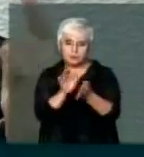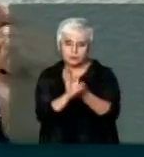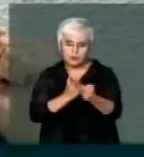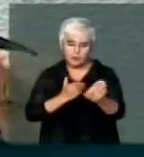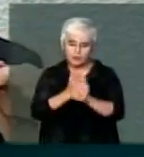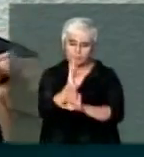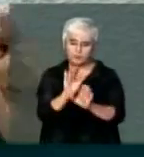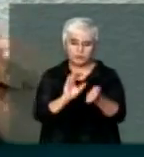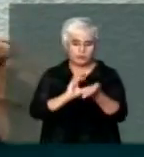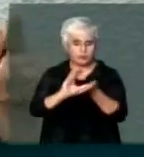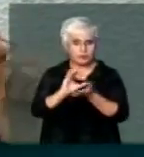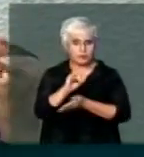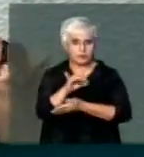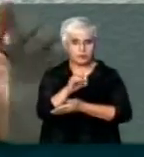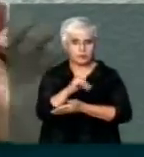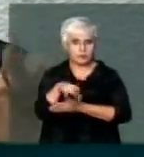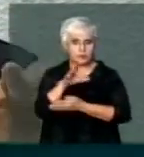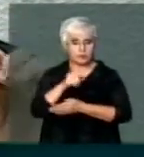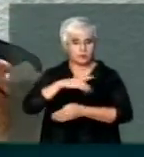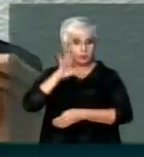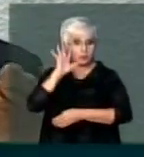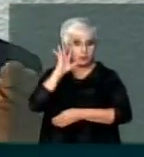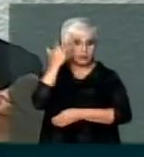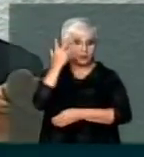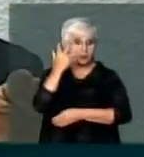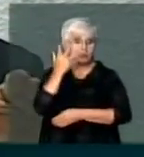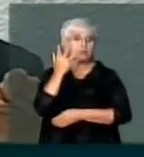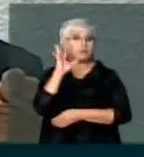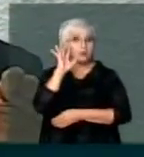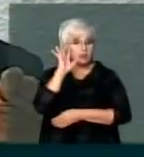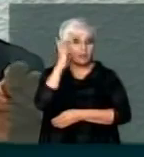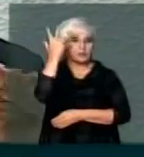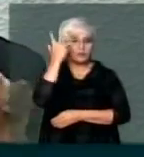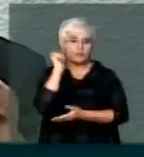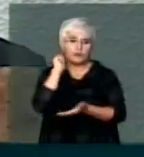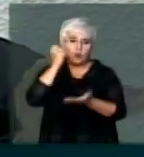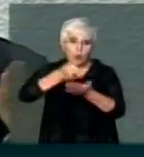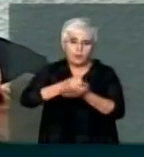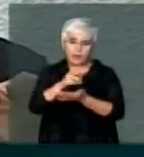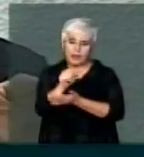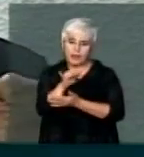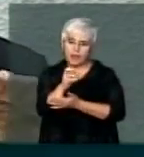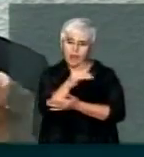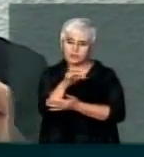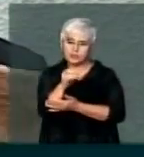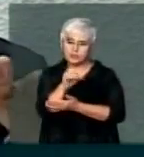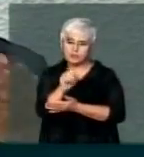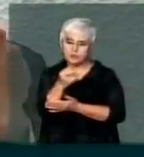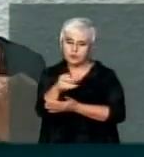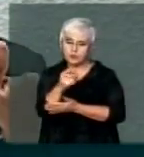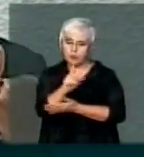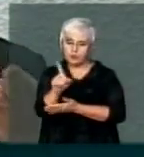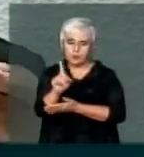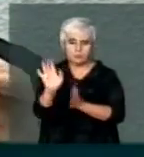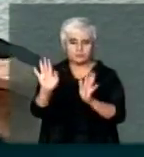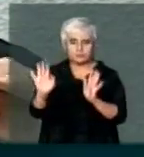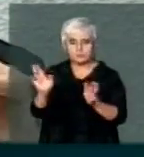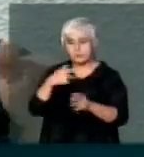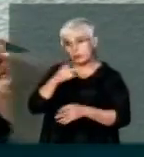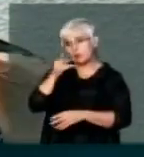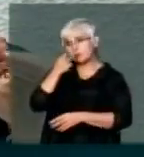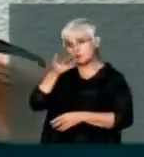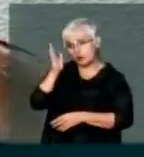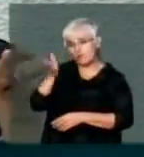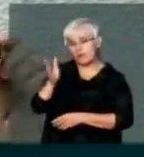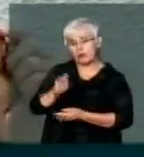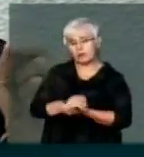Conselho, que é quem tem o poder de decisão de aprovação de compra de ativos. Então eu não tenho, eu não tenho, já falei sobre isso,